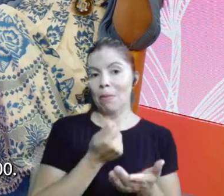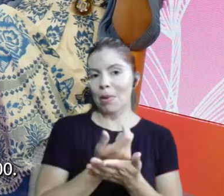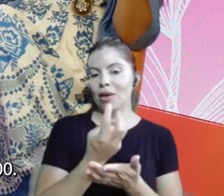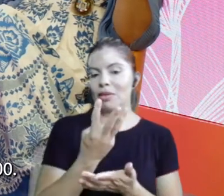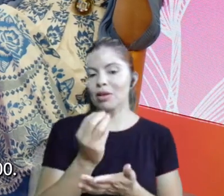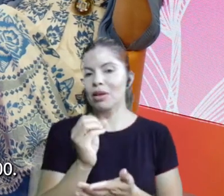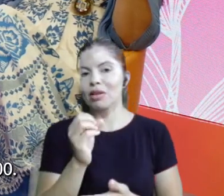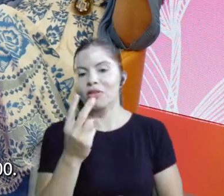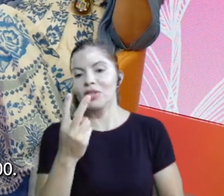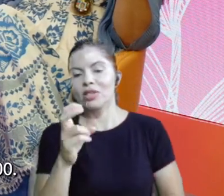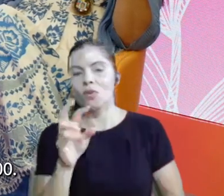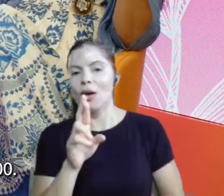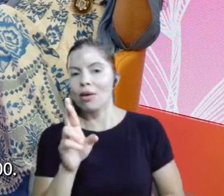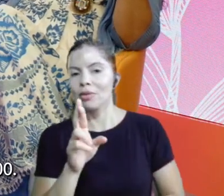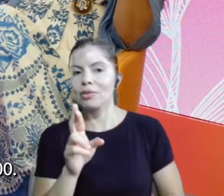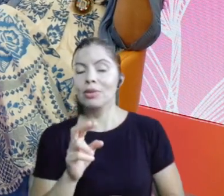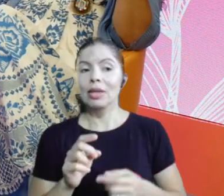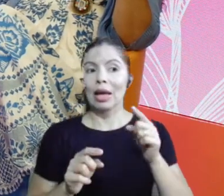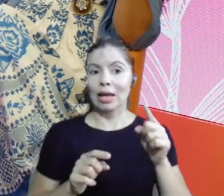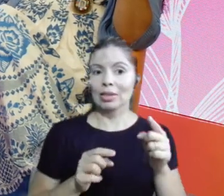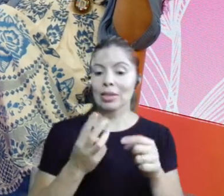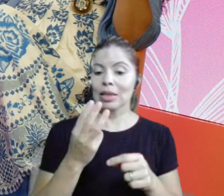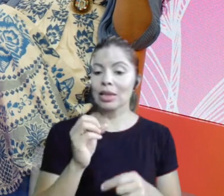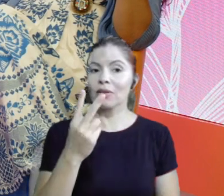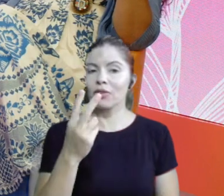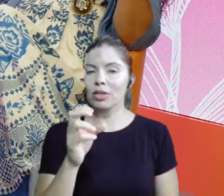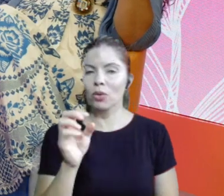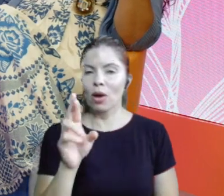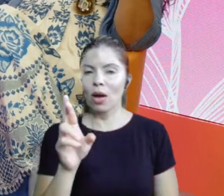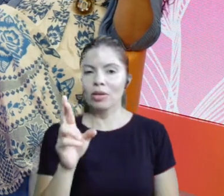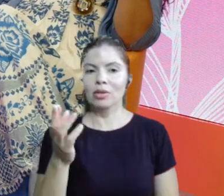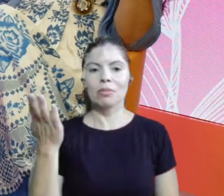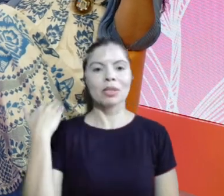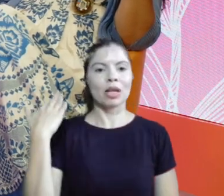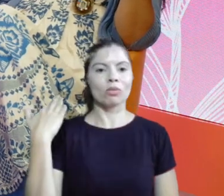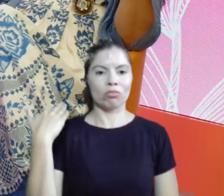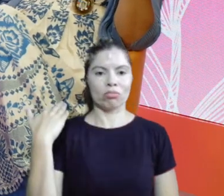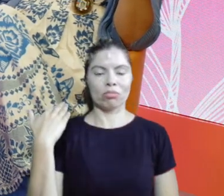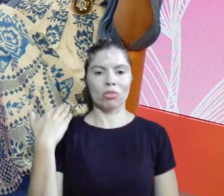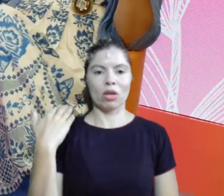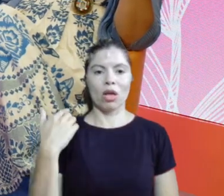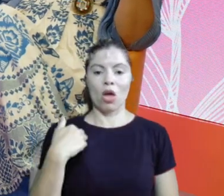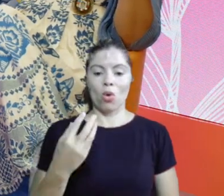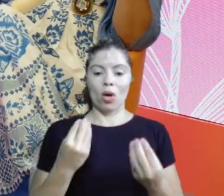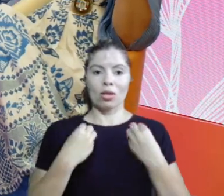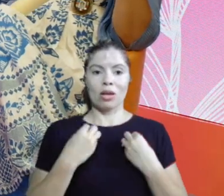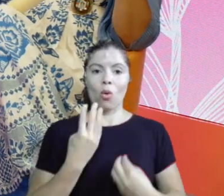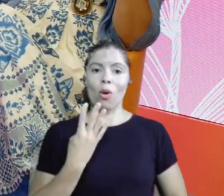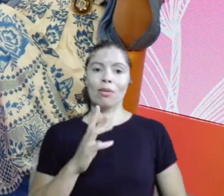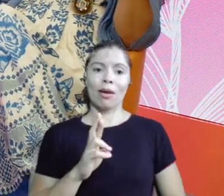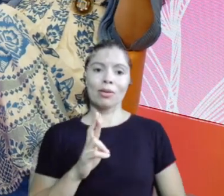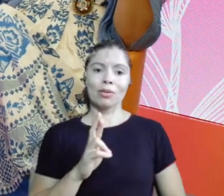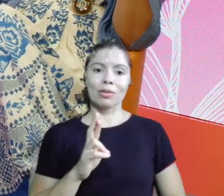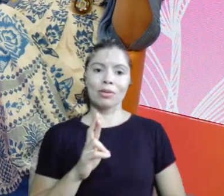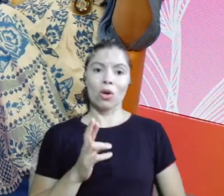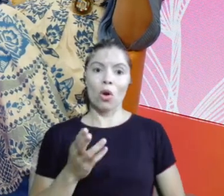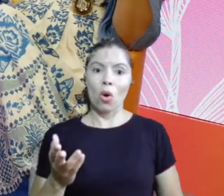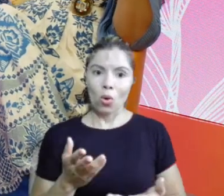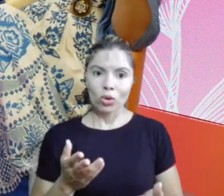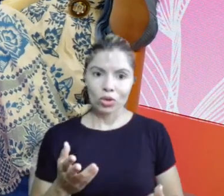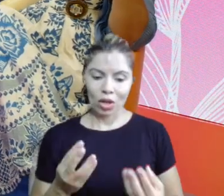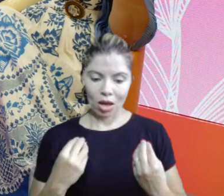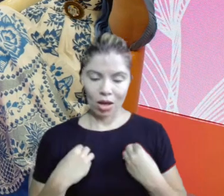30, 25 reais, desses 30, 25 reais, 20 anos atrás eu ganhava 4 reais, hoje, eu ganho 3,